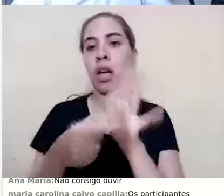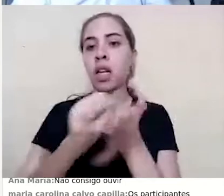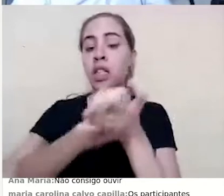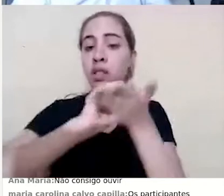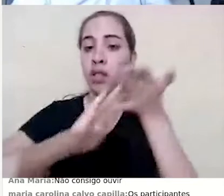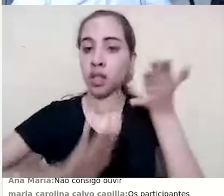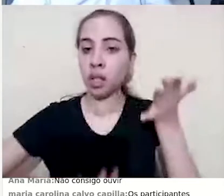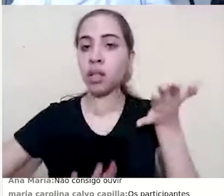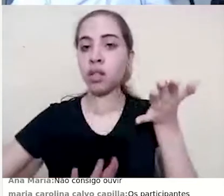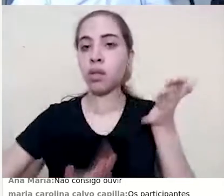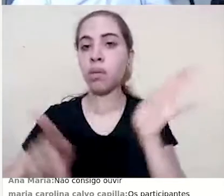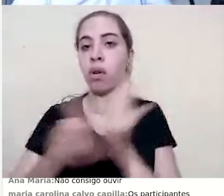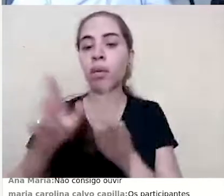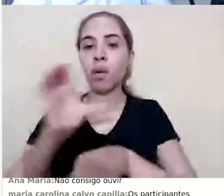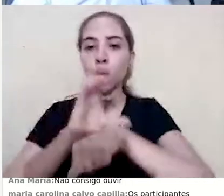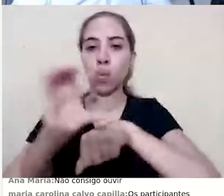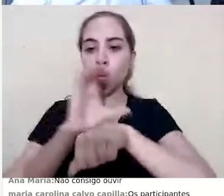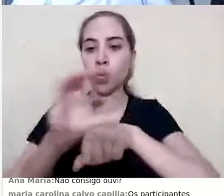do curso.